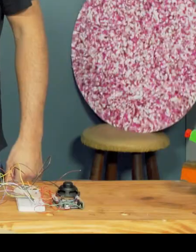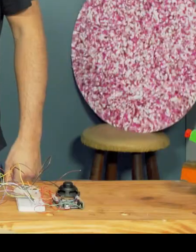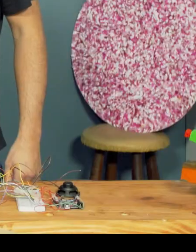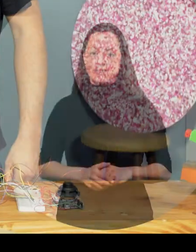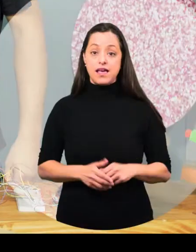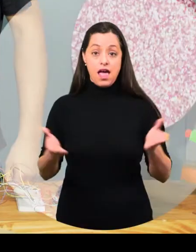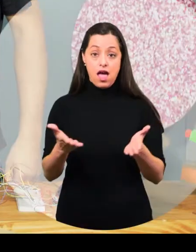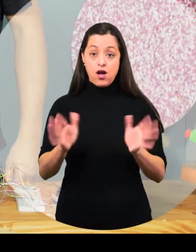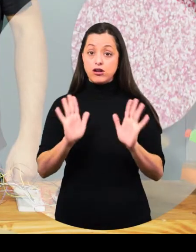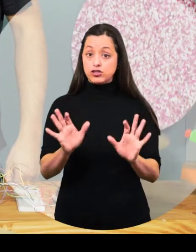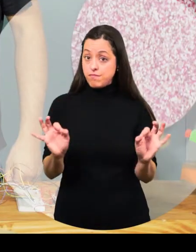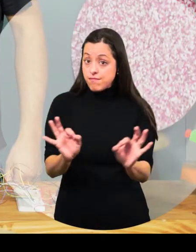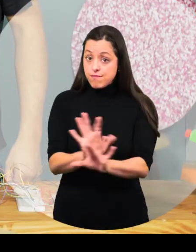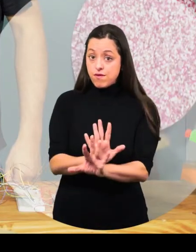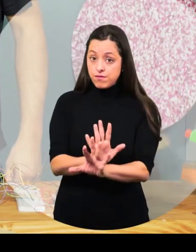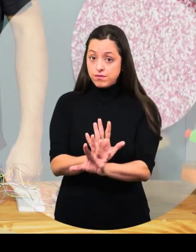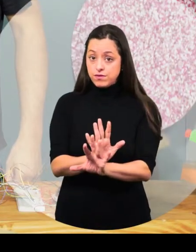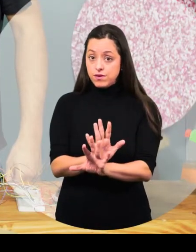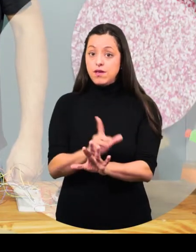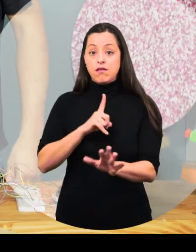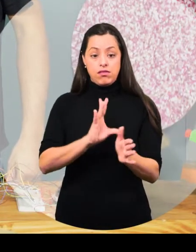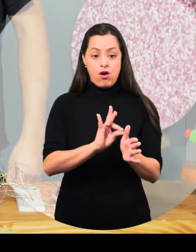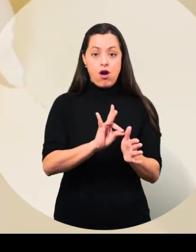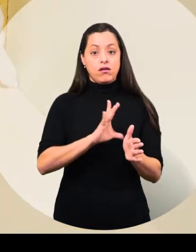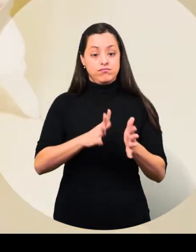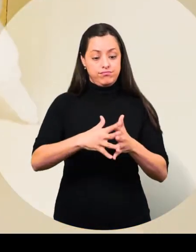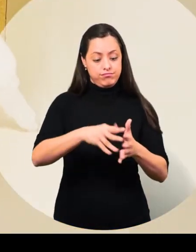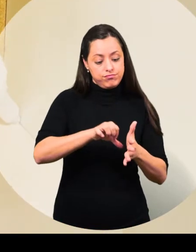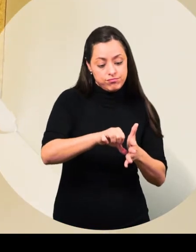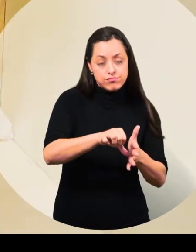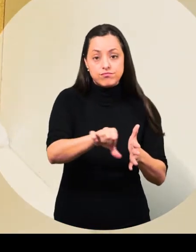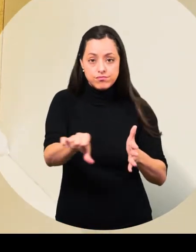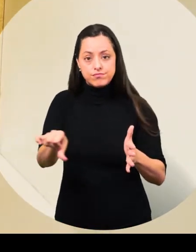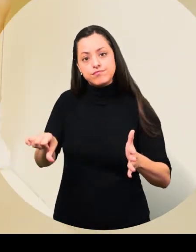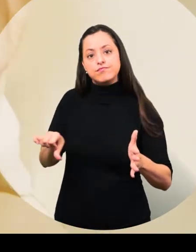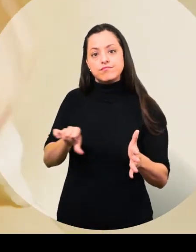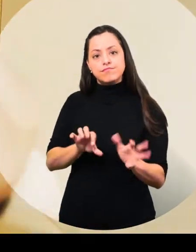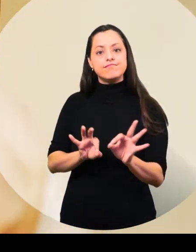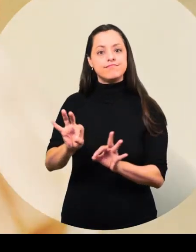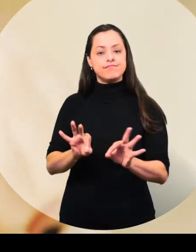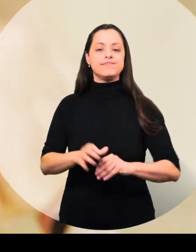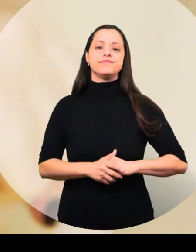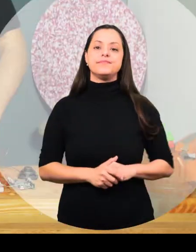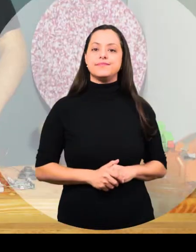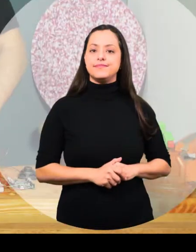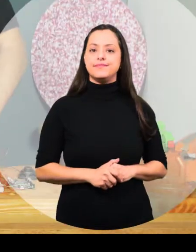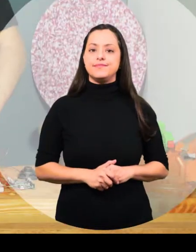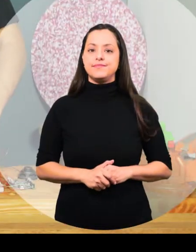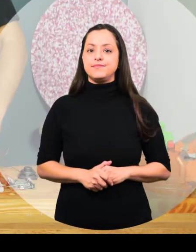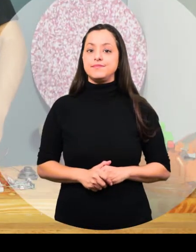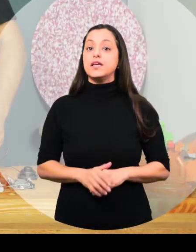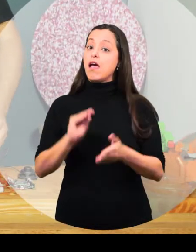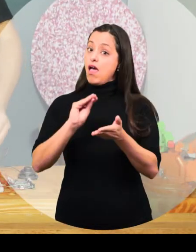Agora que a caixa já está montada, vamos passar cola instantânea. Lara passa cola instantânea na parte interna da caixa. Agora